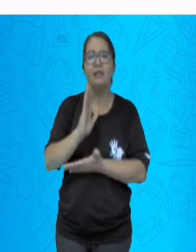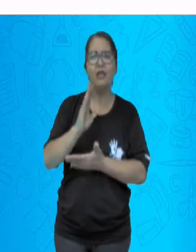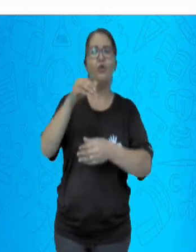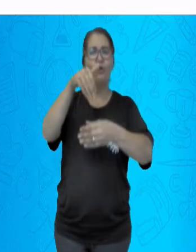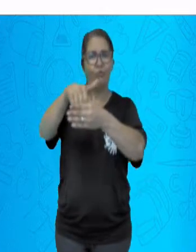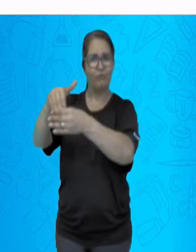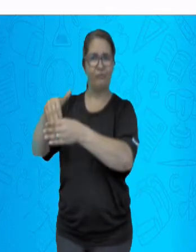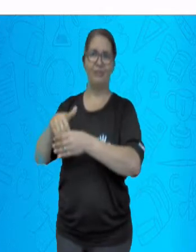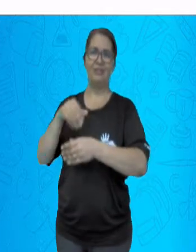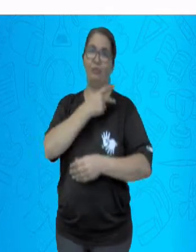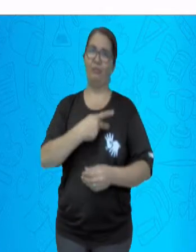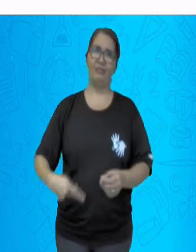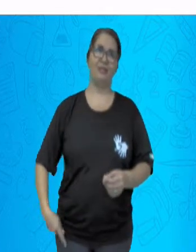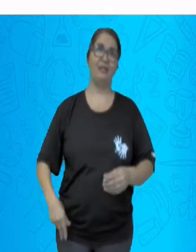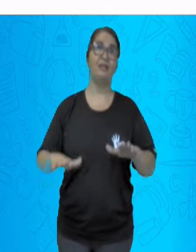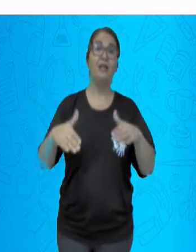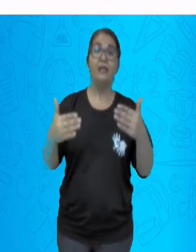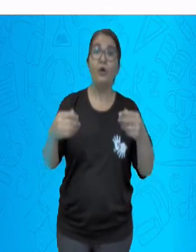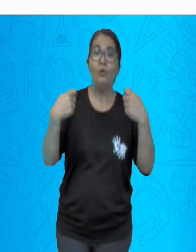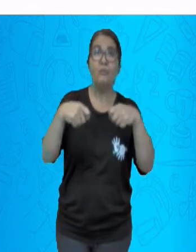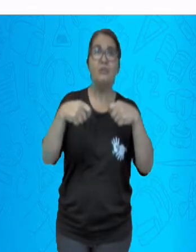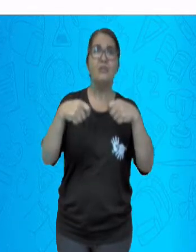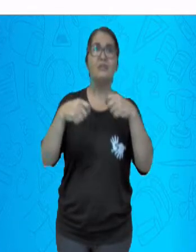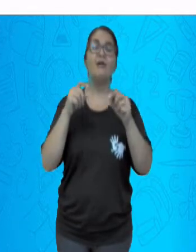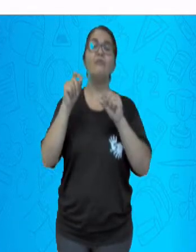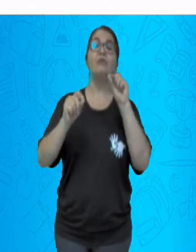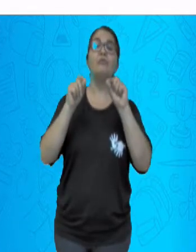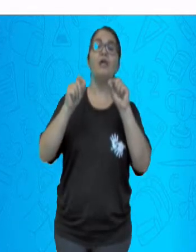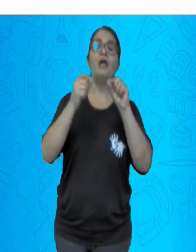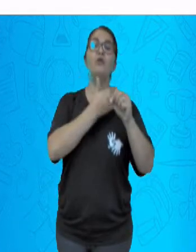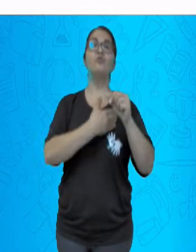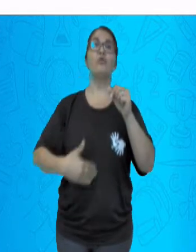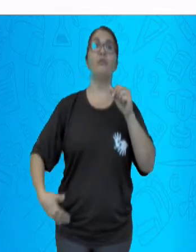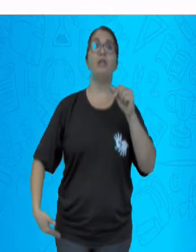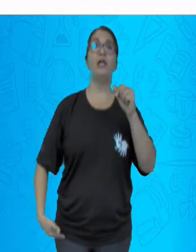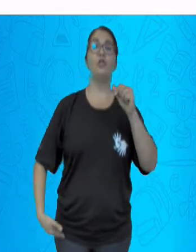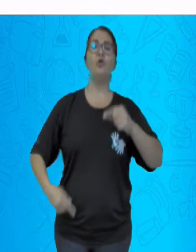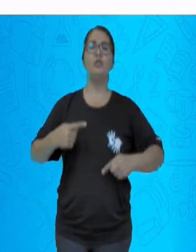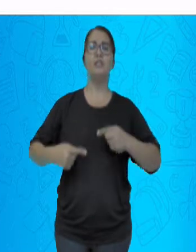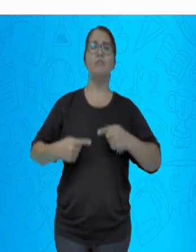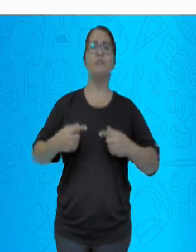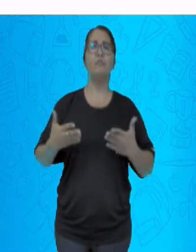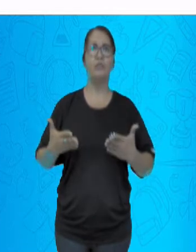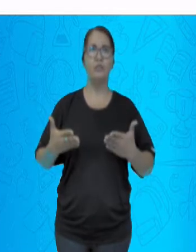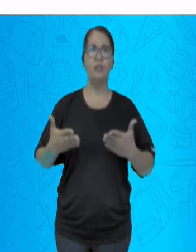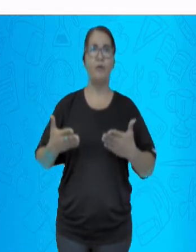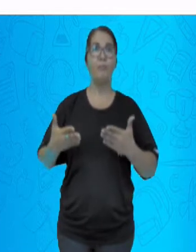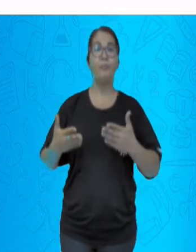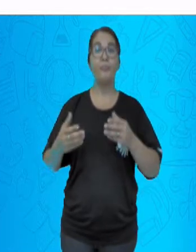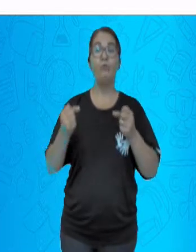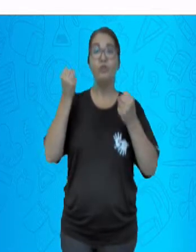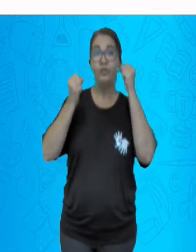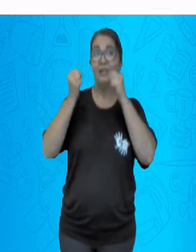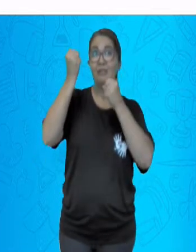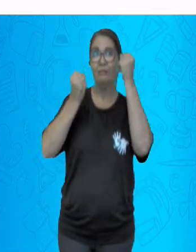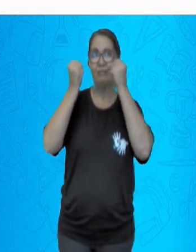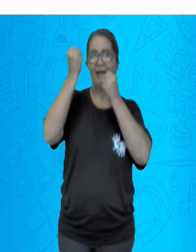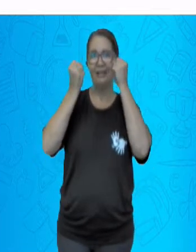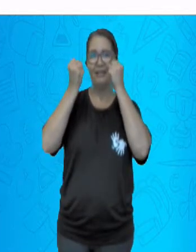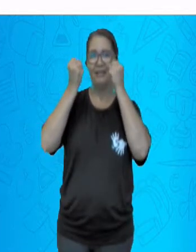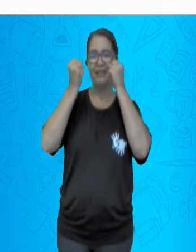alimentada, que foi através das máquinas. Máquinas estatais e o governo federal.